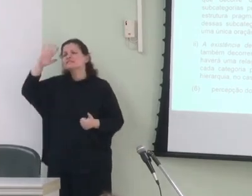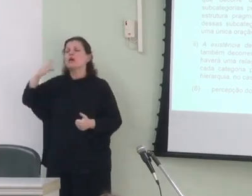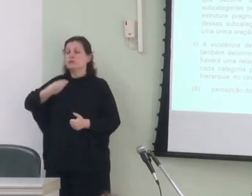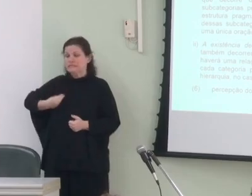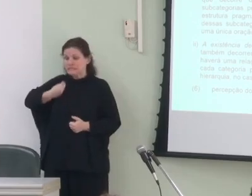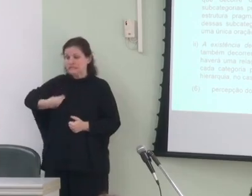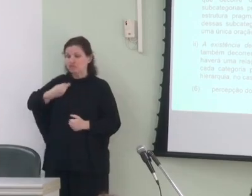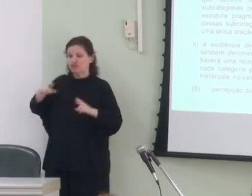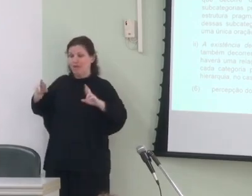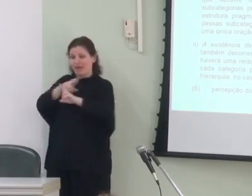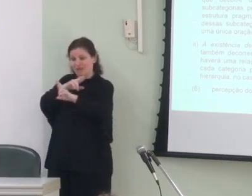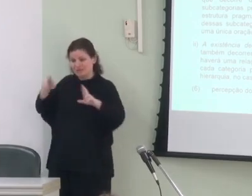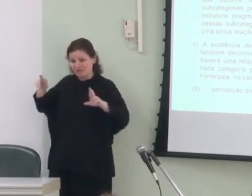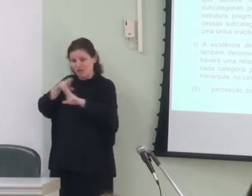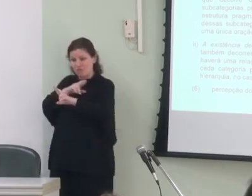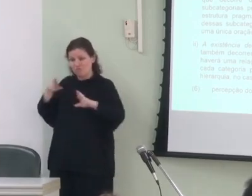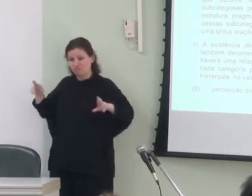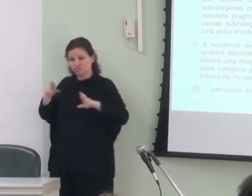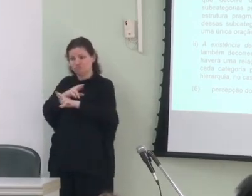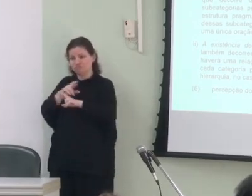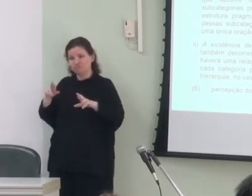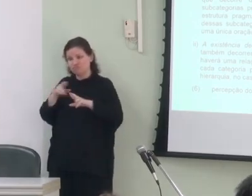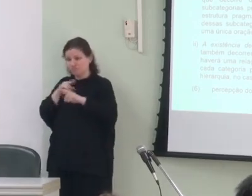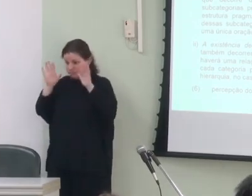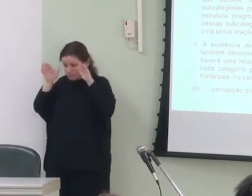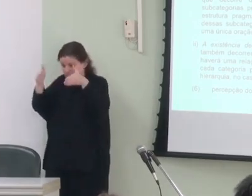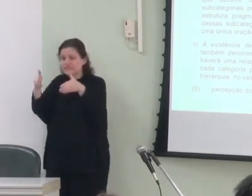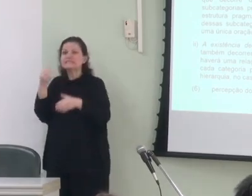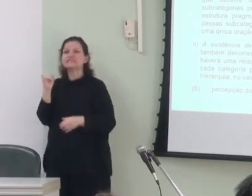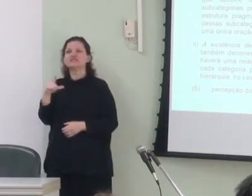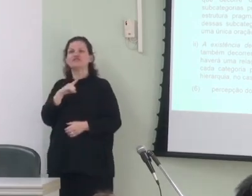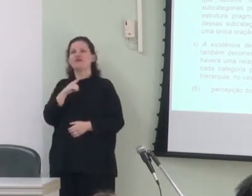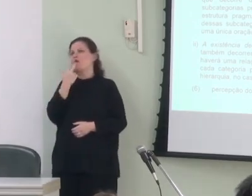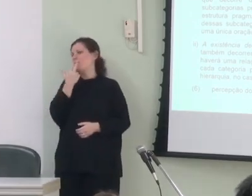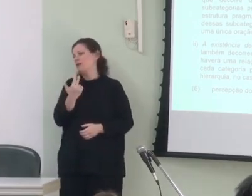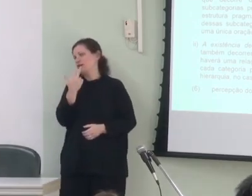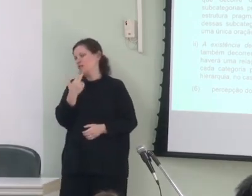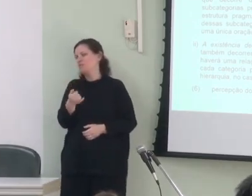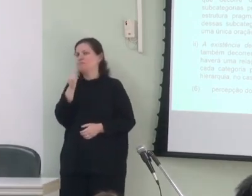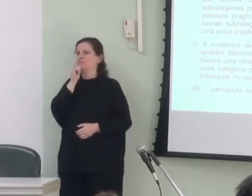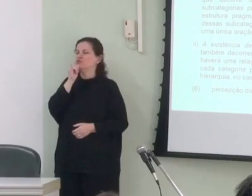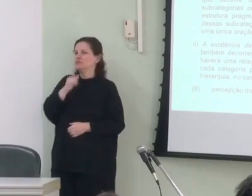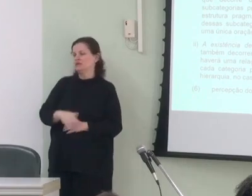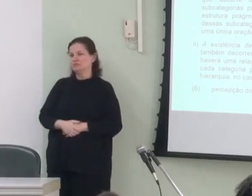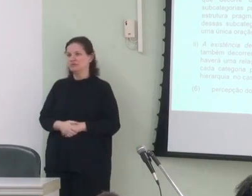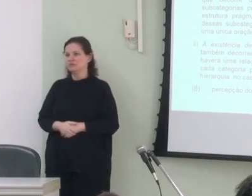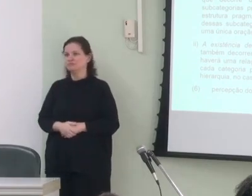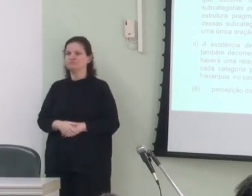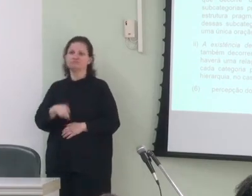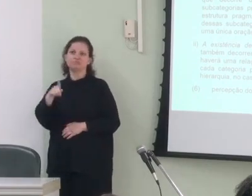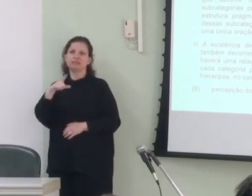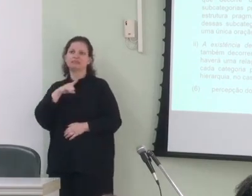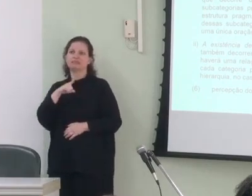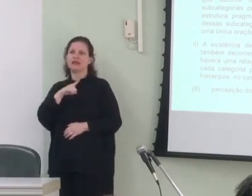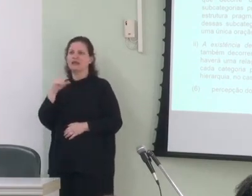uma relação uma relação implicacional se você tiver uma língua que você tem a expressão da inferência